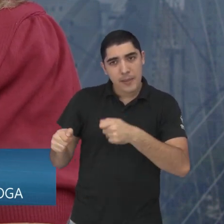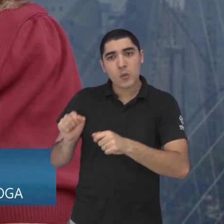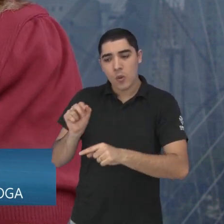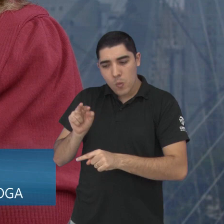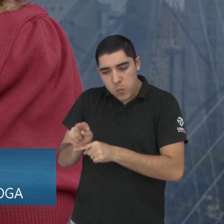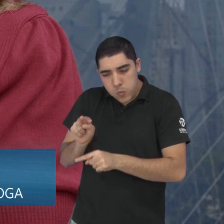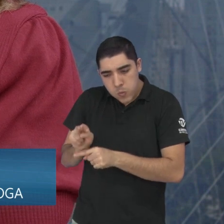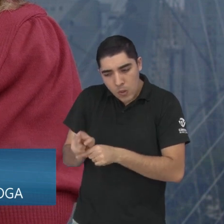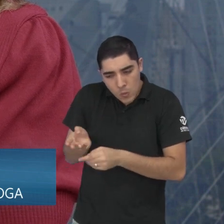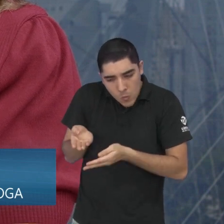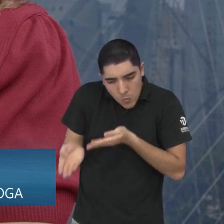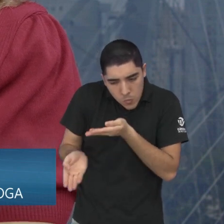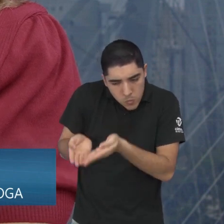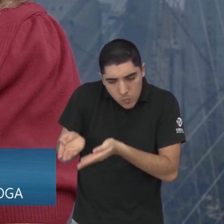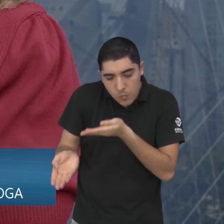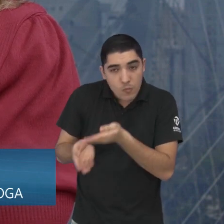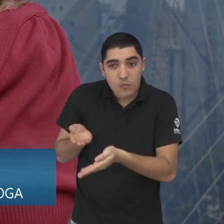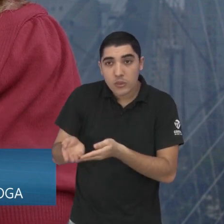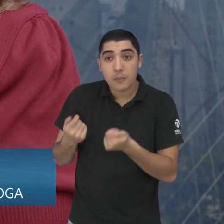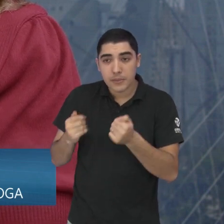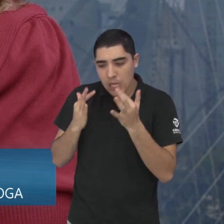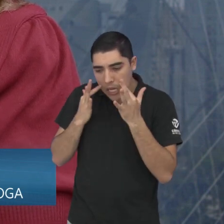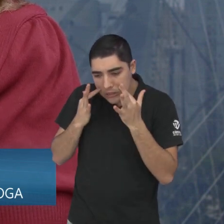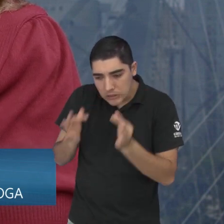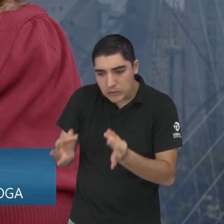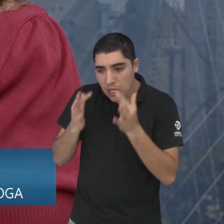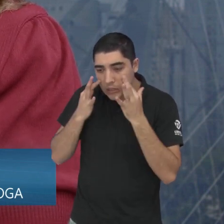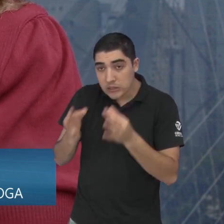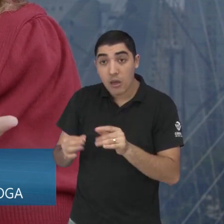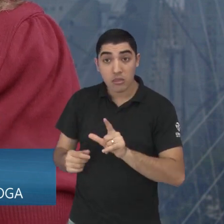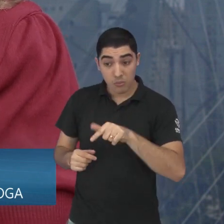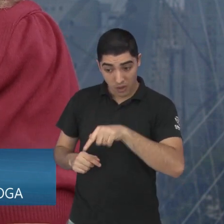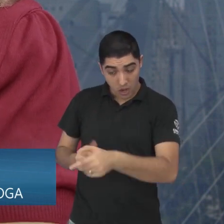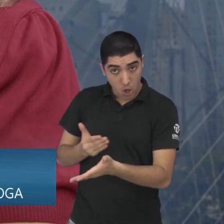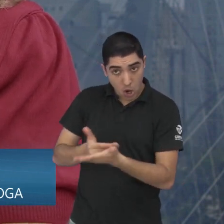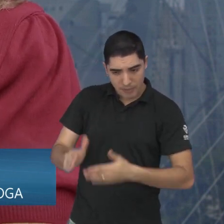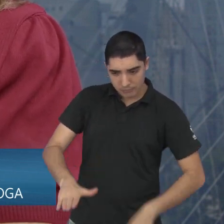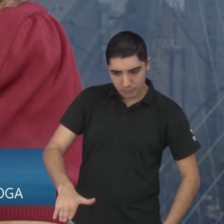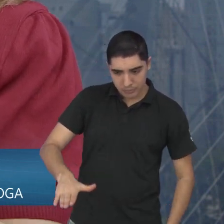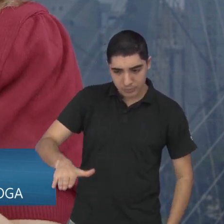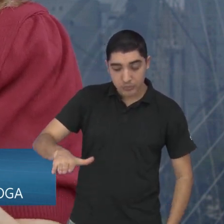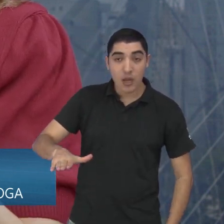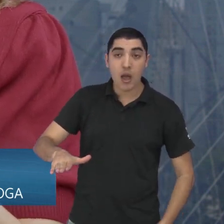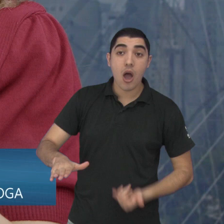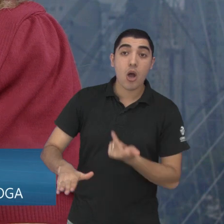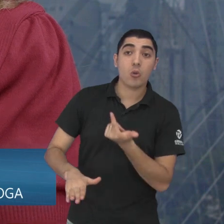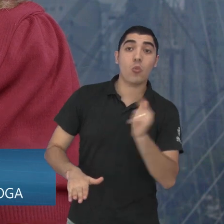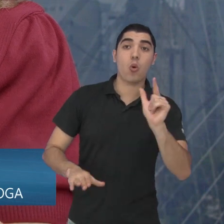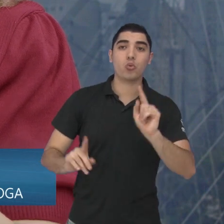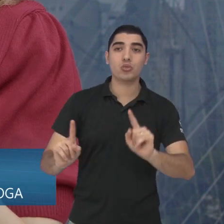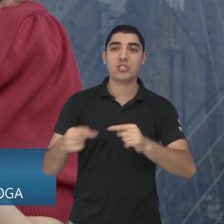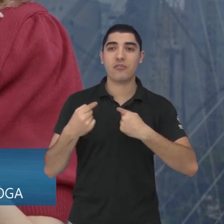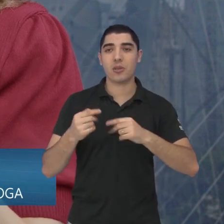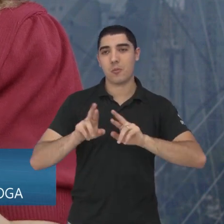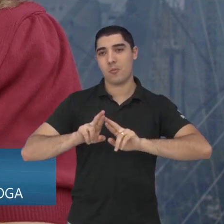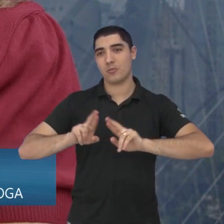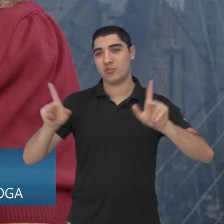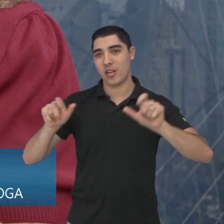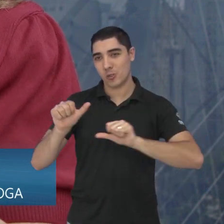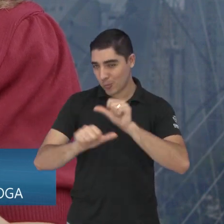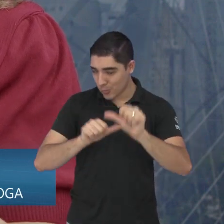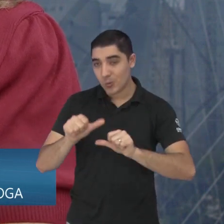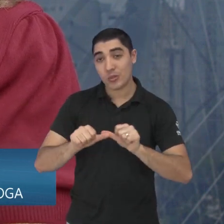exigir alguns cuidados, né? Uma atenção a todo momento. E aí, ela vai crescendo e outras